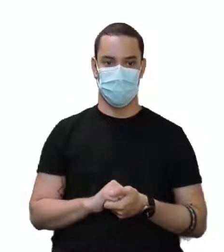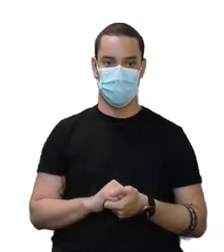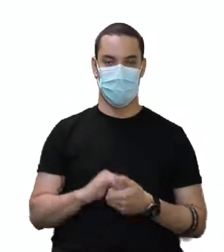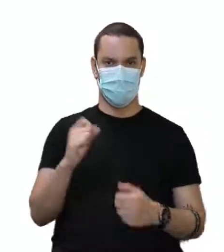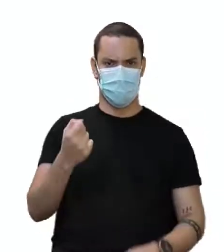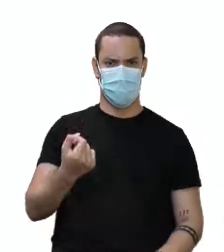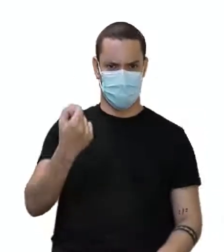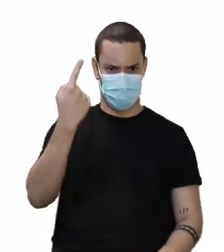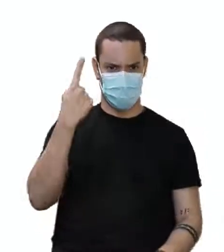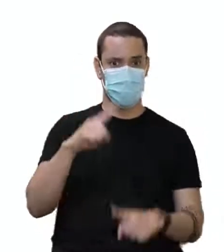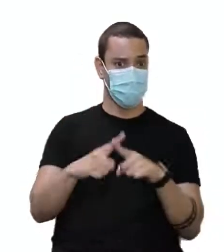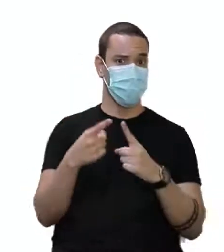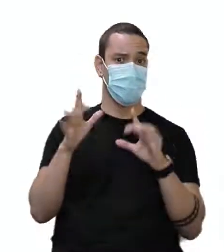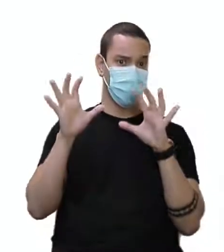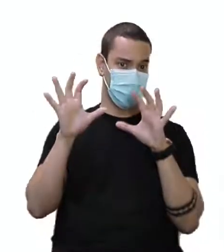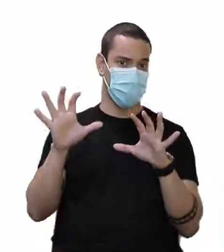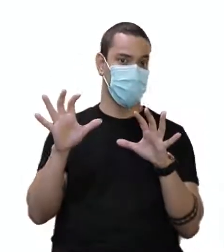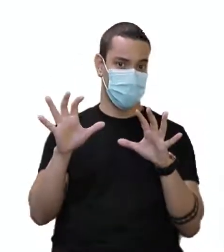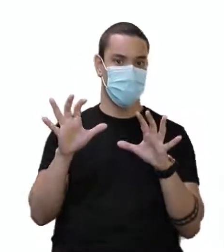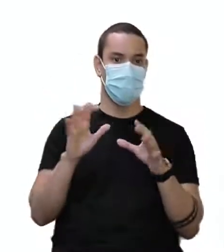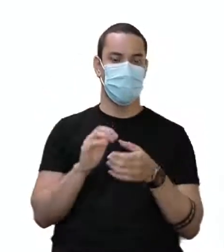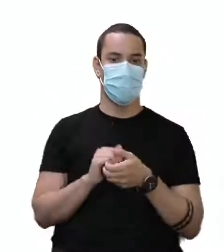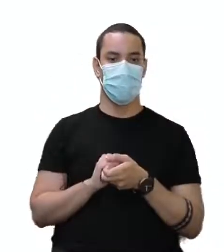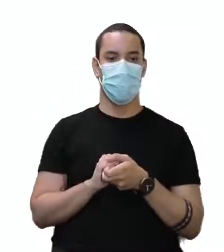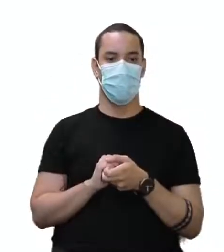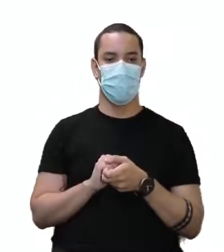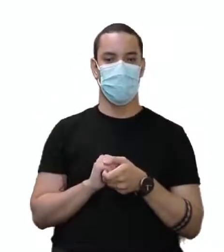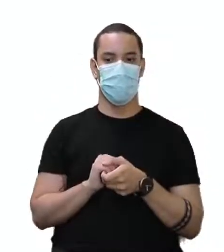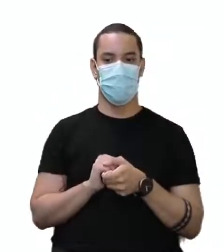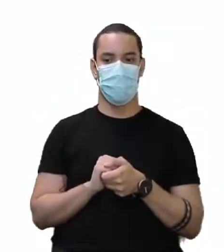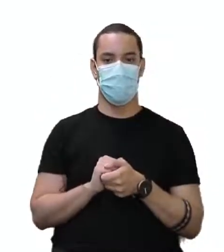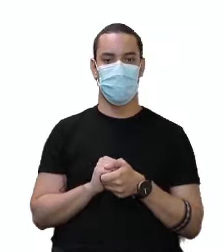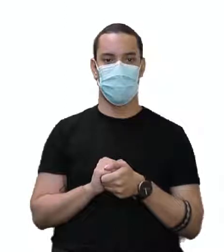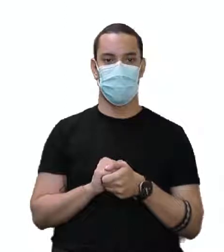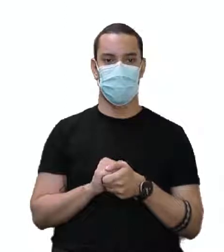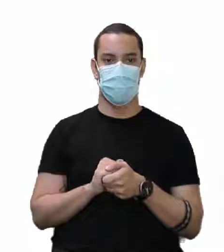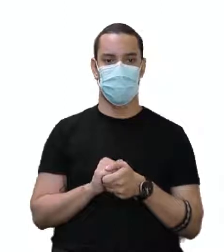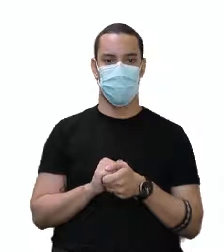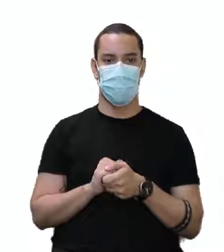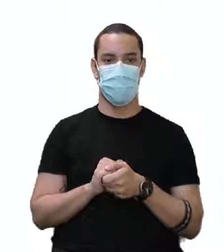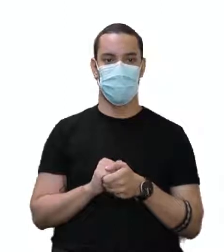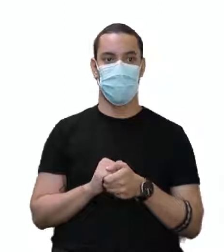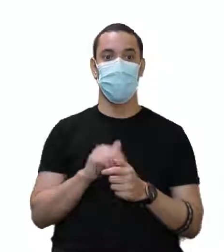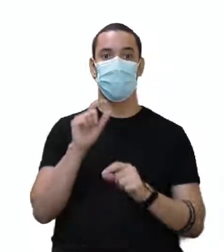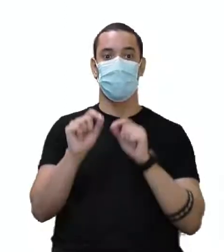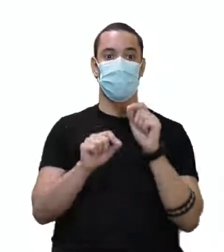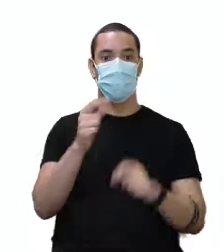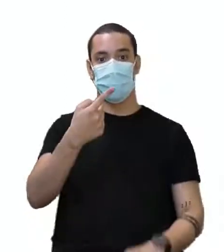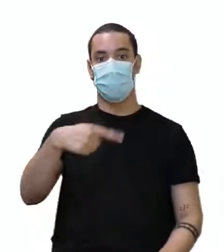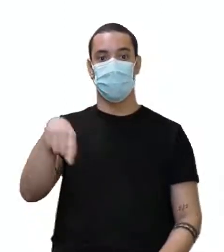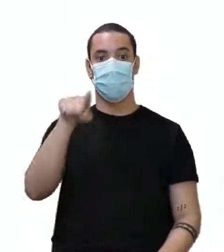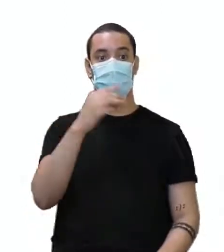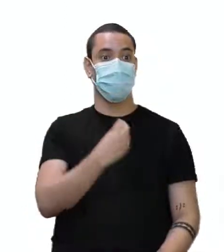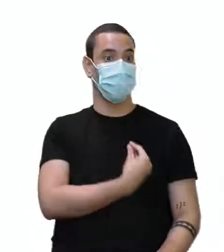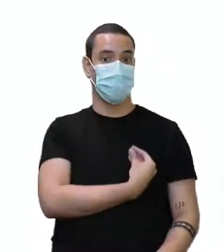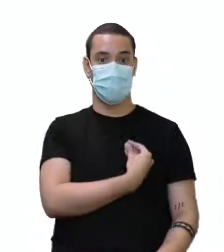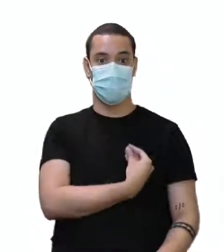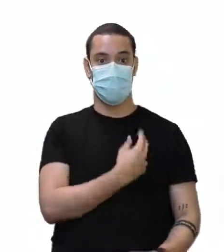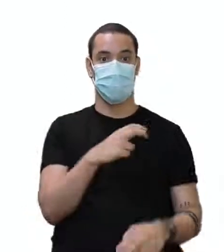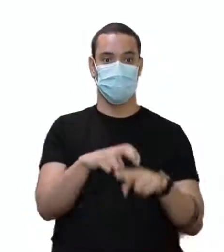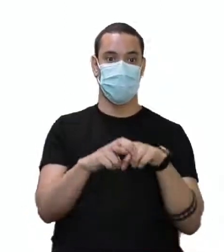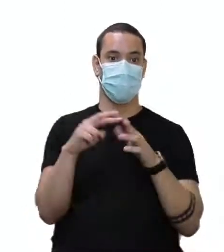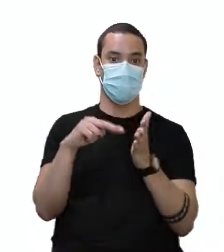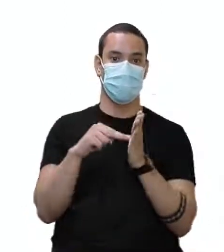vezes, na hora de falar. Mas é assim mesmo. Então, what were. What were. O que você estava. Então, quer dizer que esse